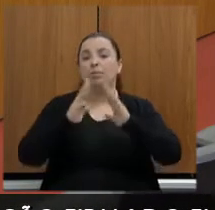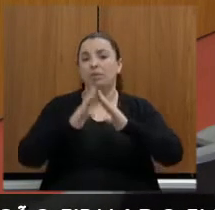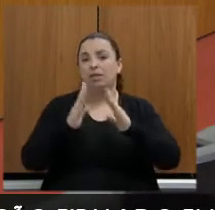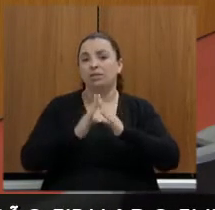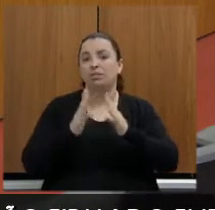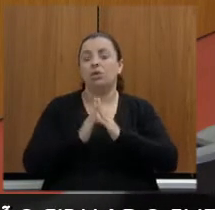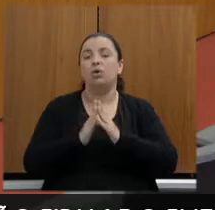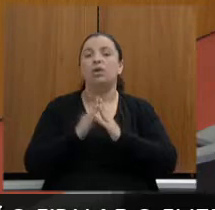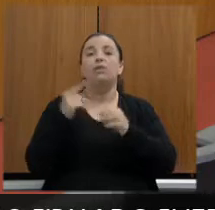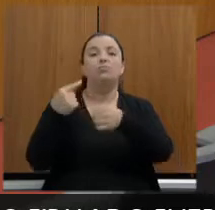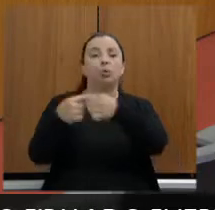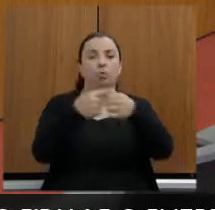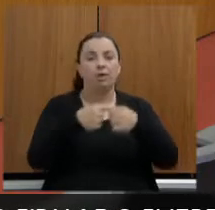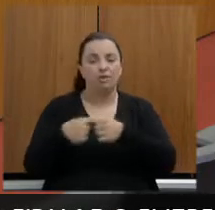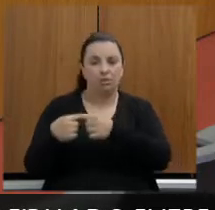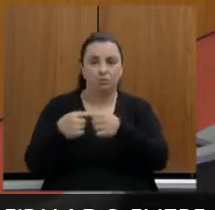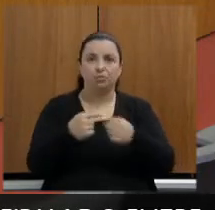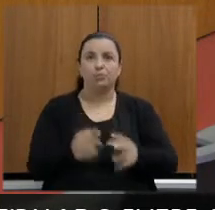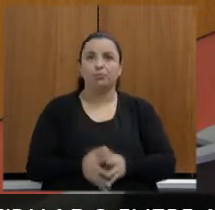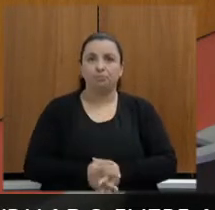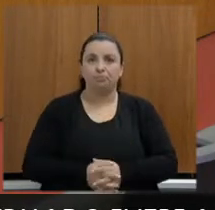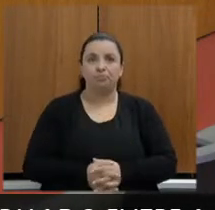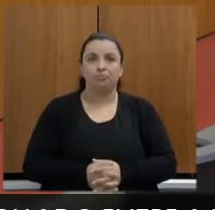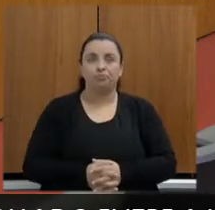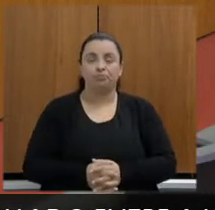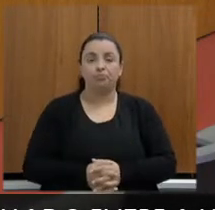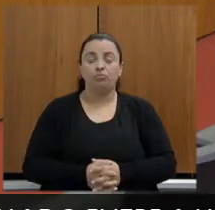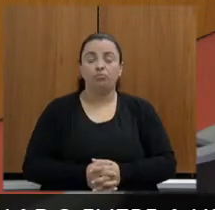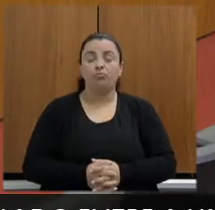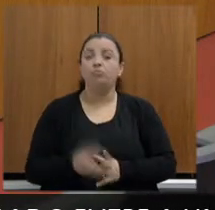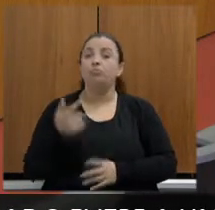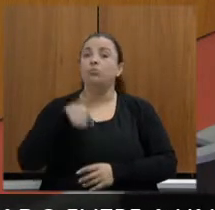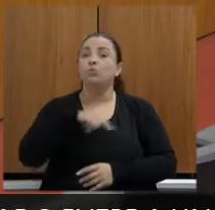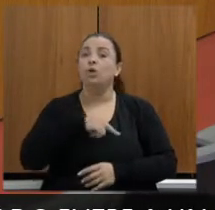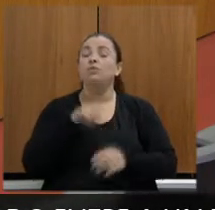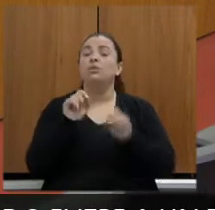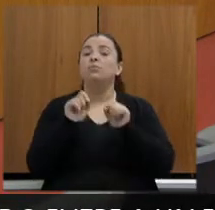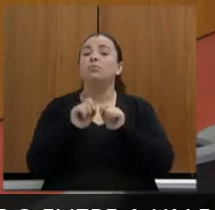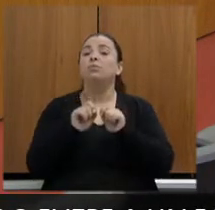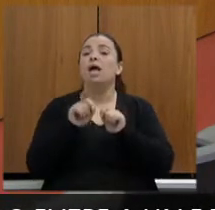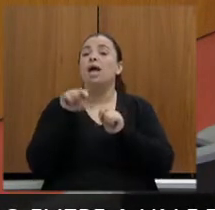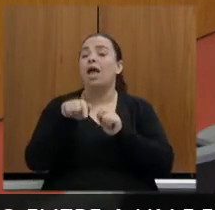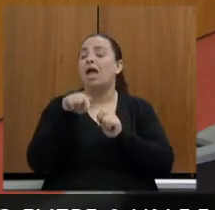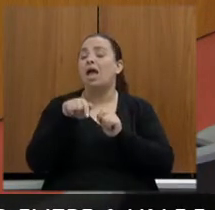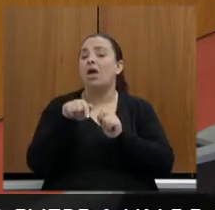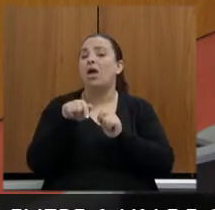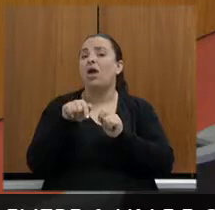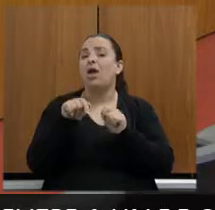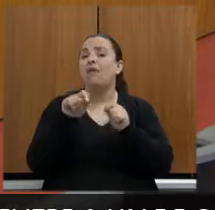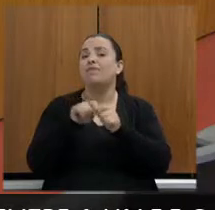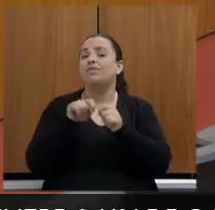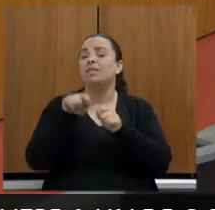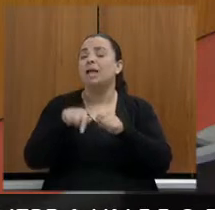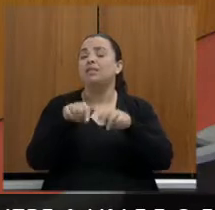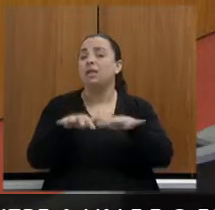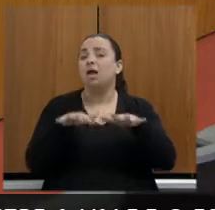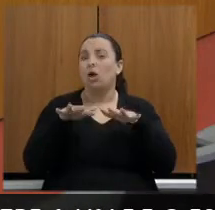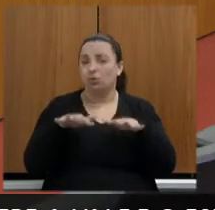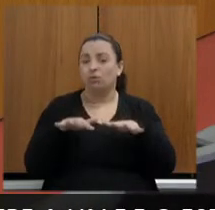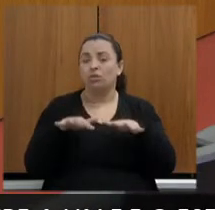Nós fizemos, estamos fazendo essa audiência como parte do